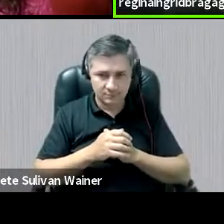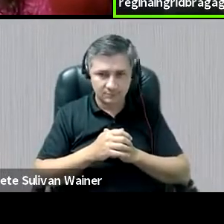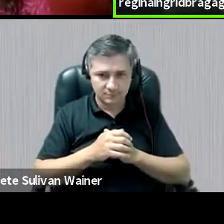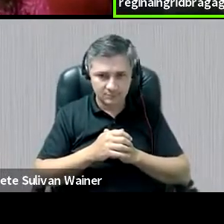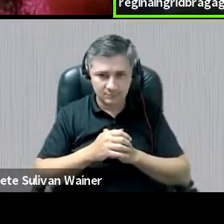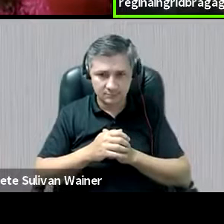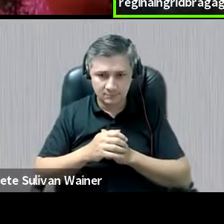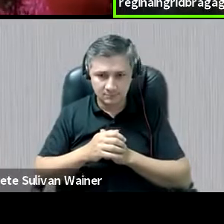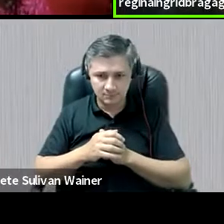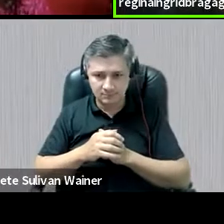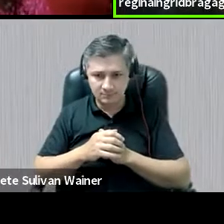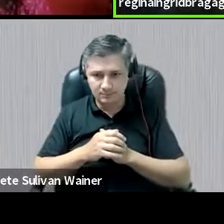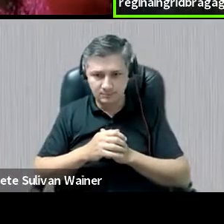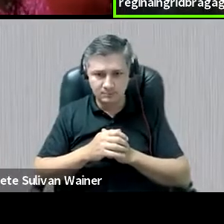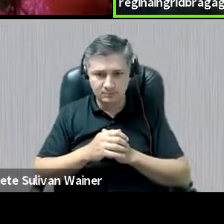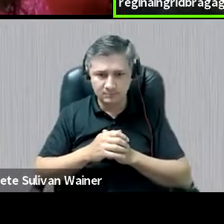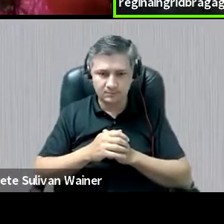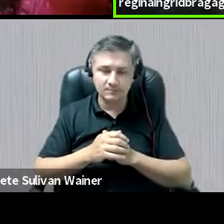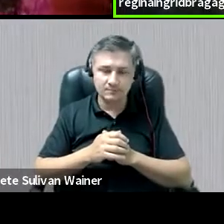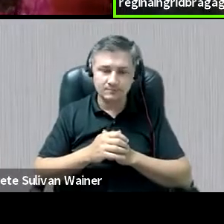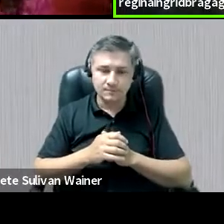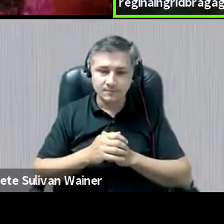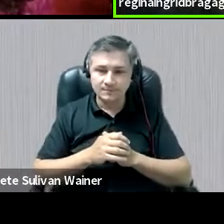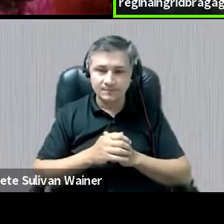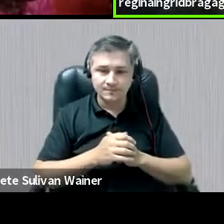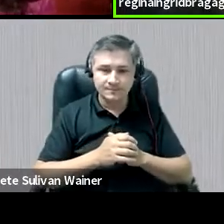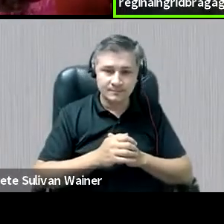Oi? Vocês me ouvem?